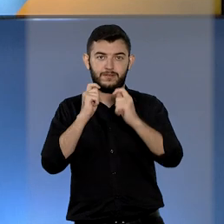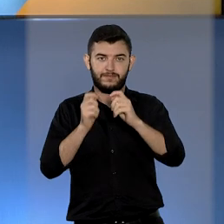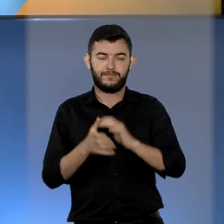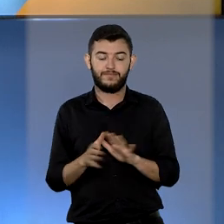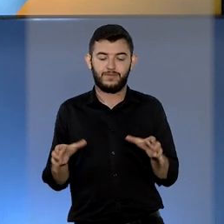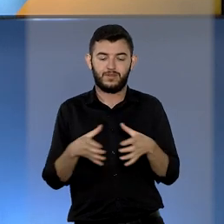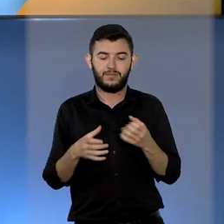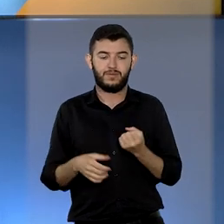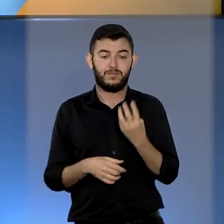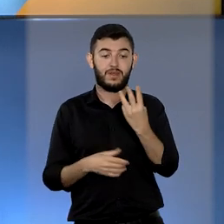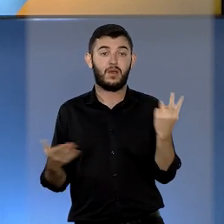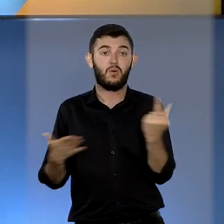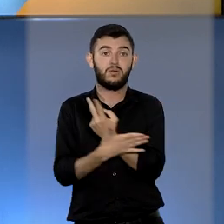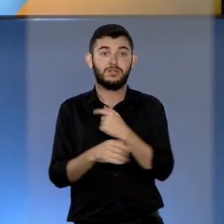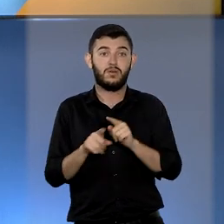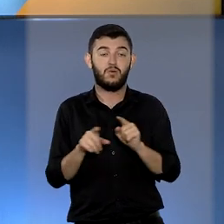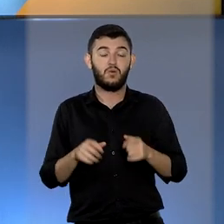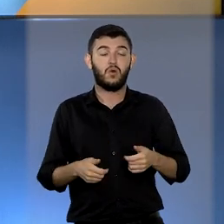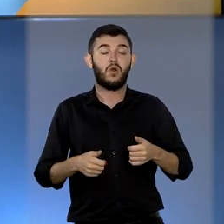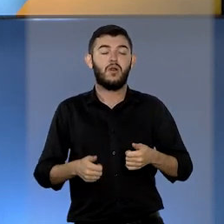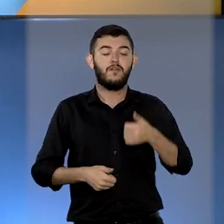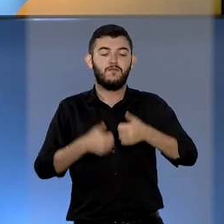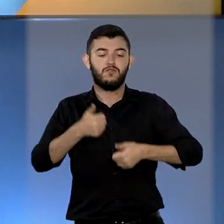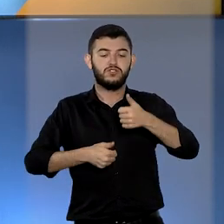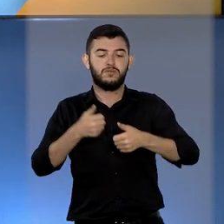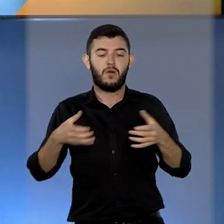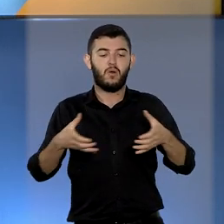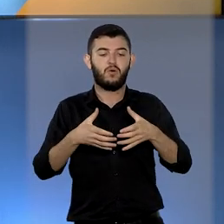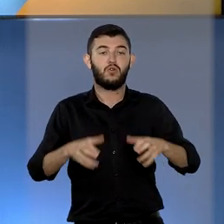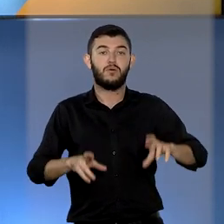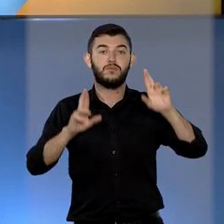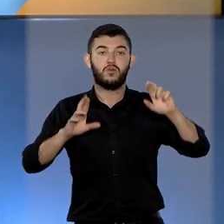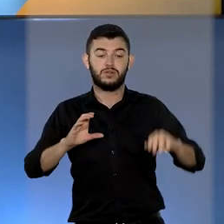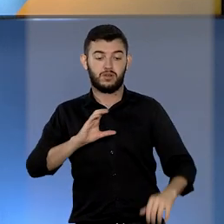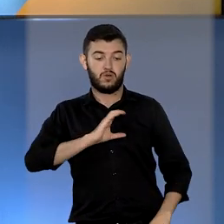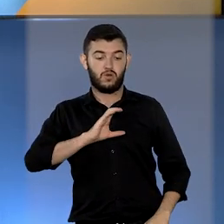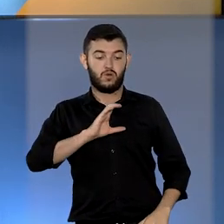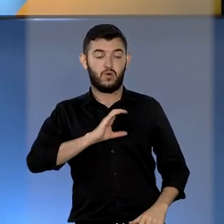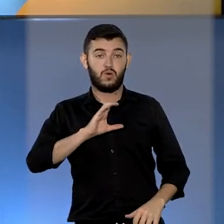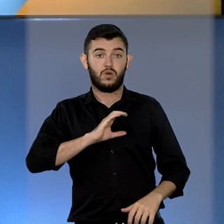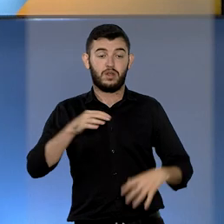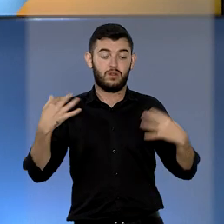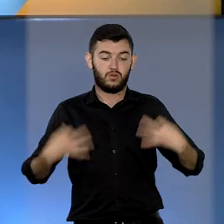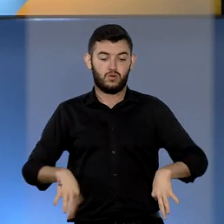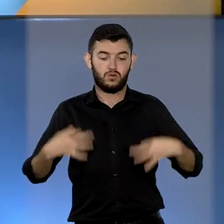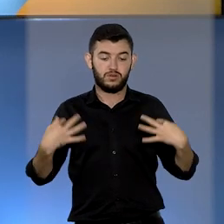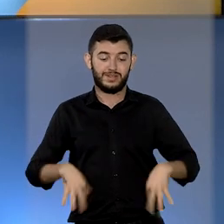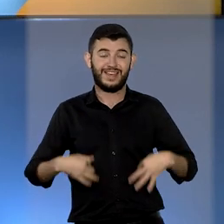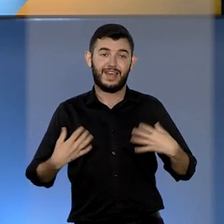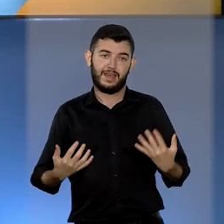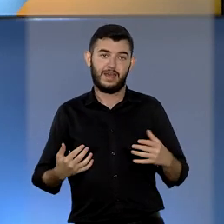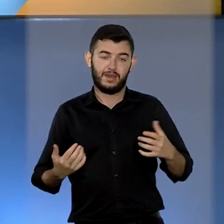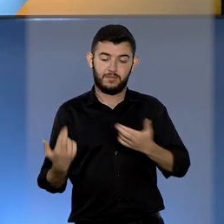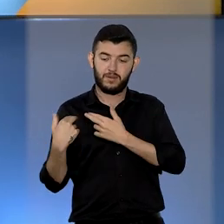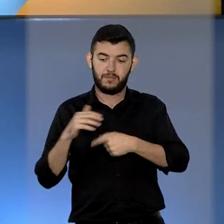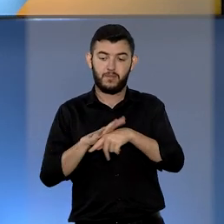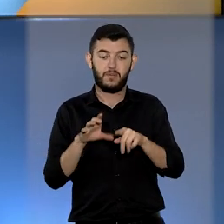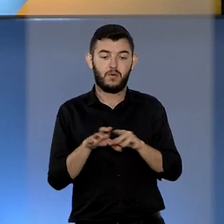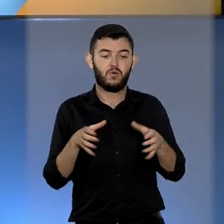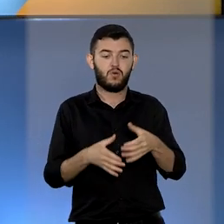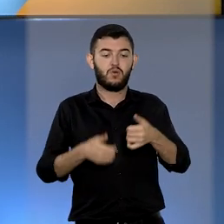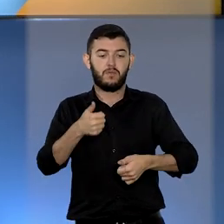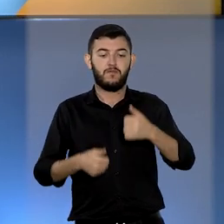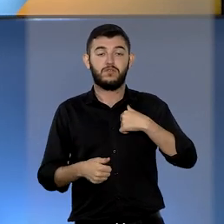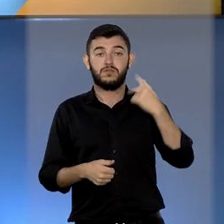torcedores corintianos feridos em tumulto após partida devem ser indenizados pelo São Paulo Futebol Clube